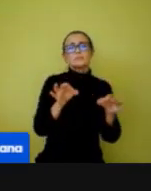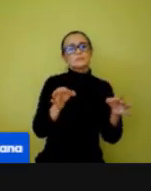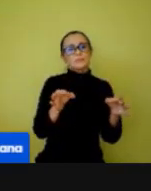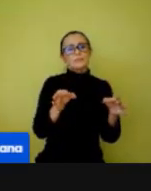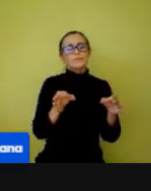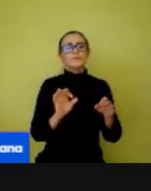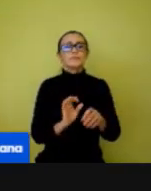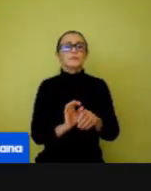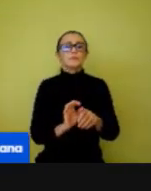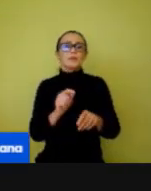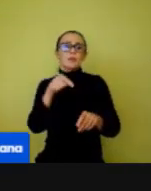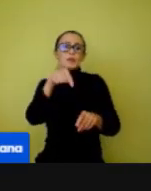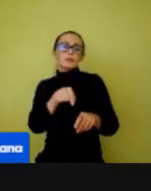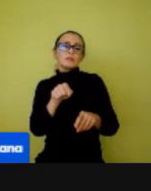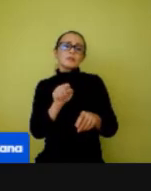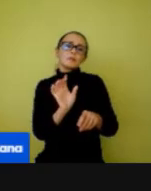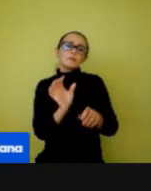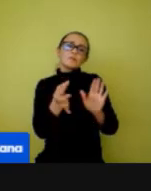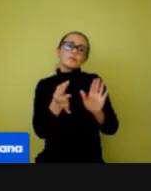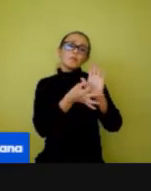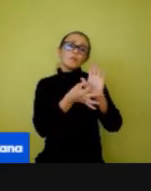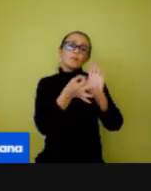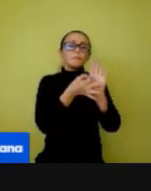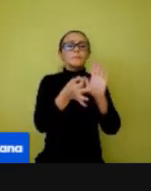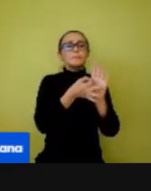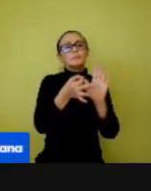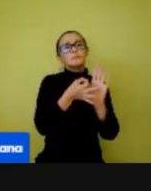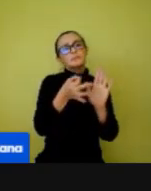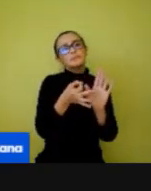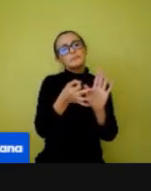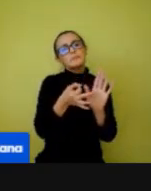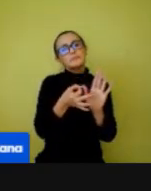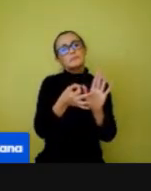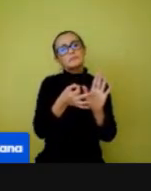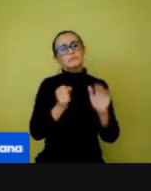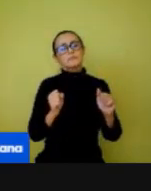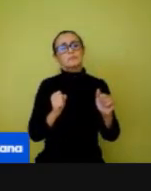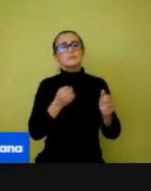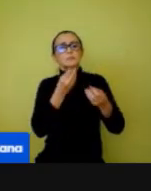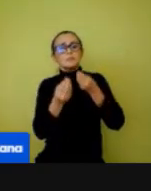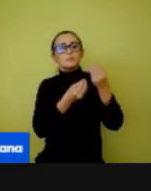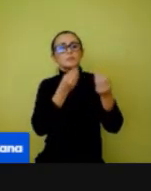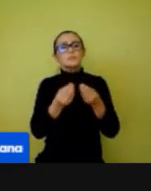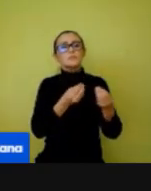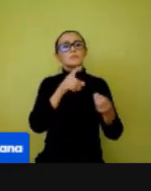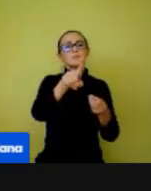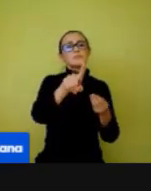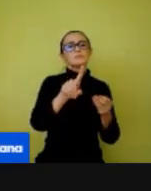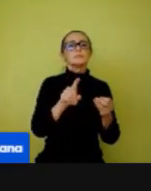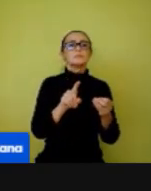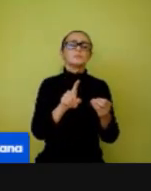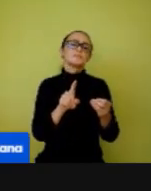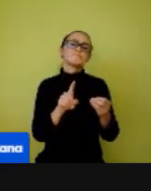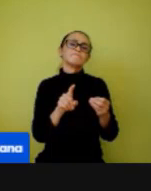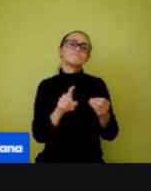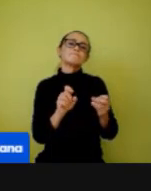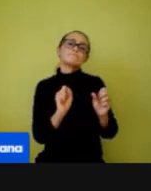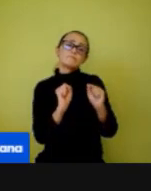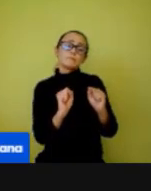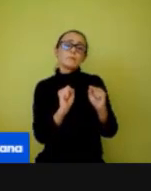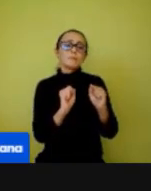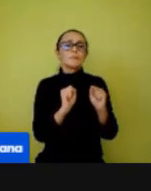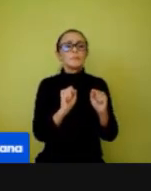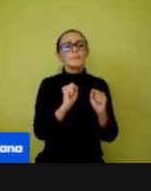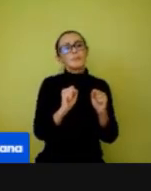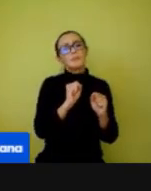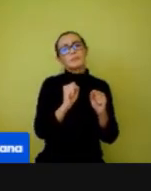sugestão de trabalho para que você possa chegar e conduzir da melhor maneira possível a sua prática